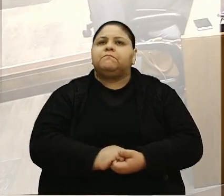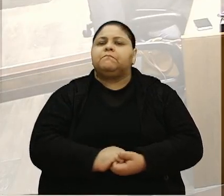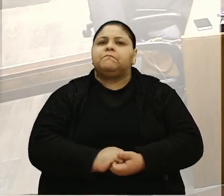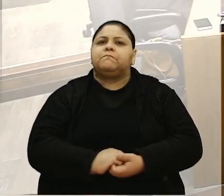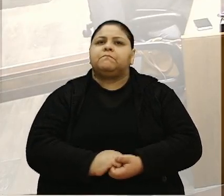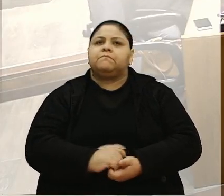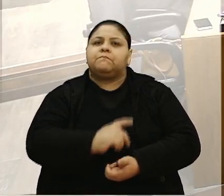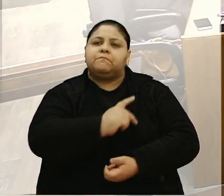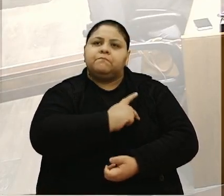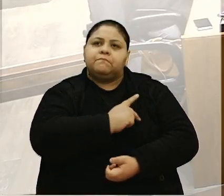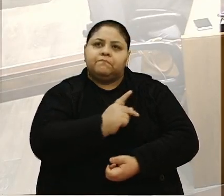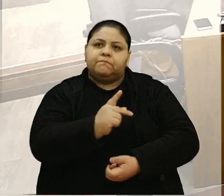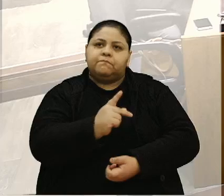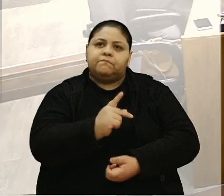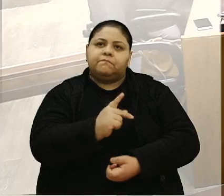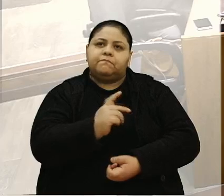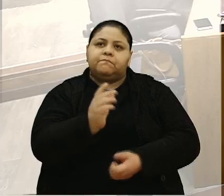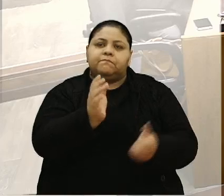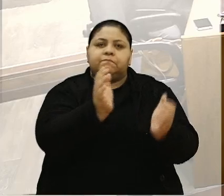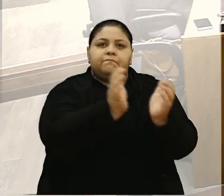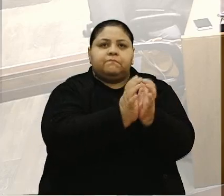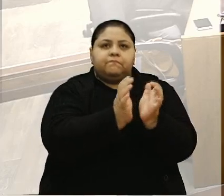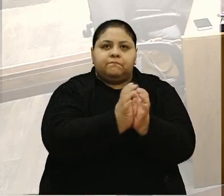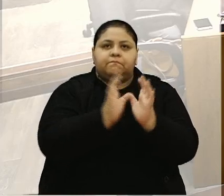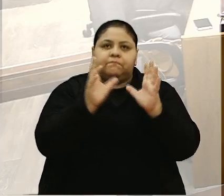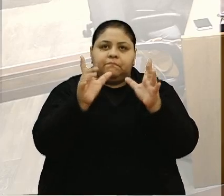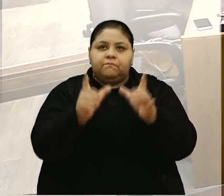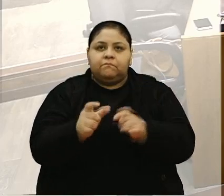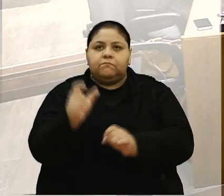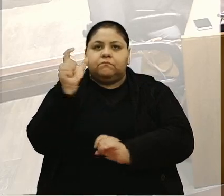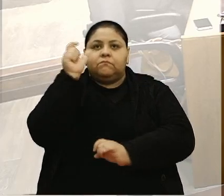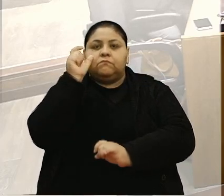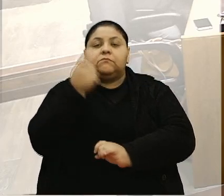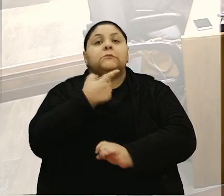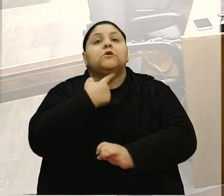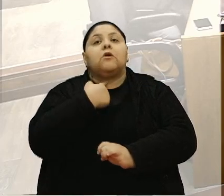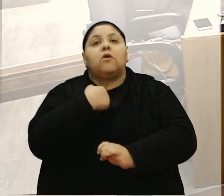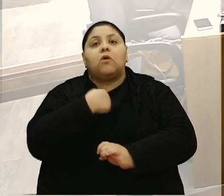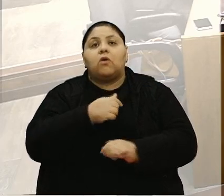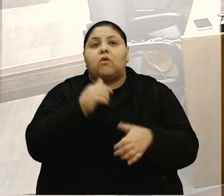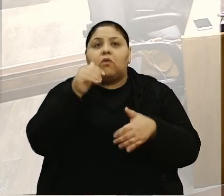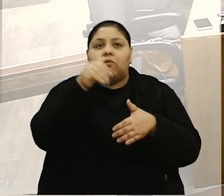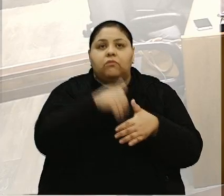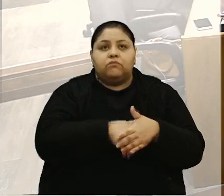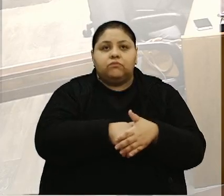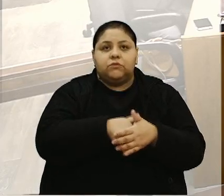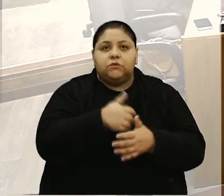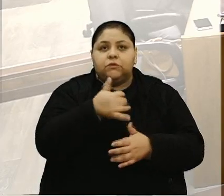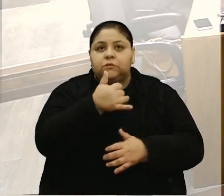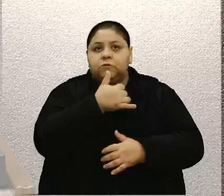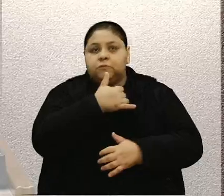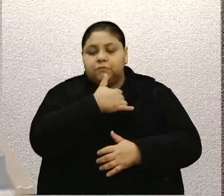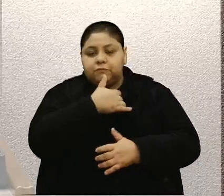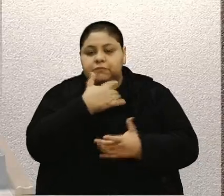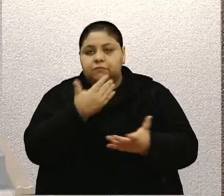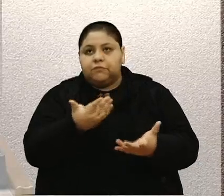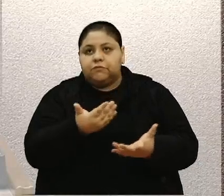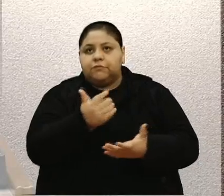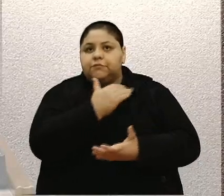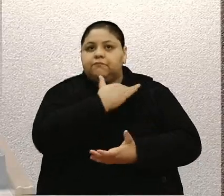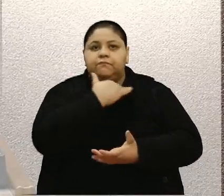Senhora Presidente, nobres colegas, todos que nos assistem, gostaria de fazer um voto de pesar pelo